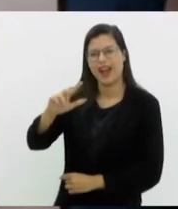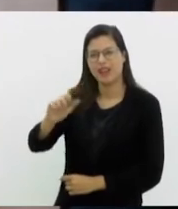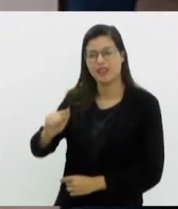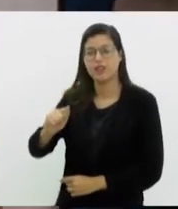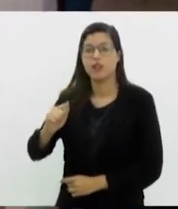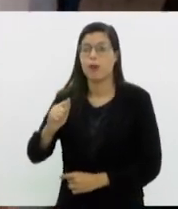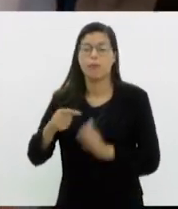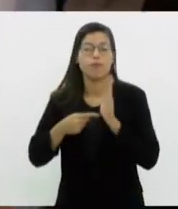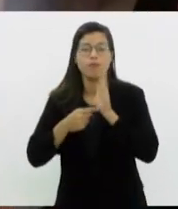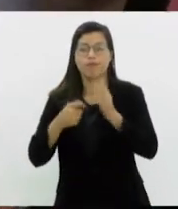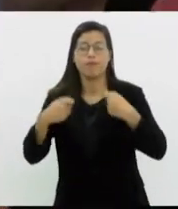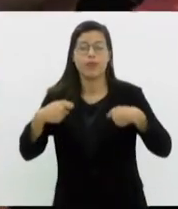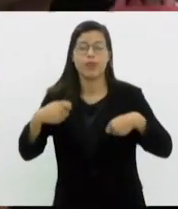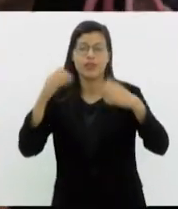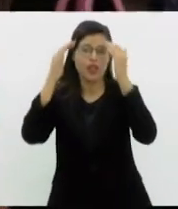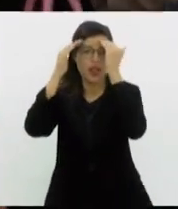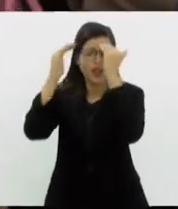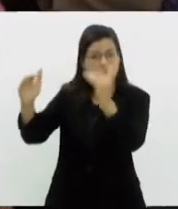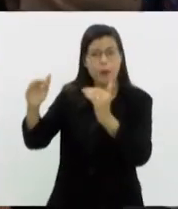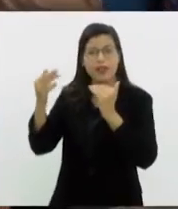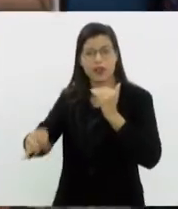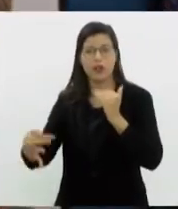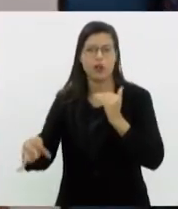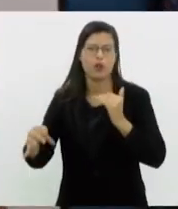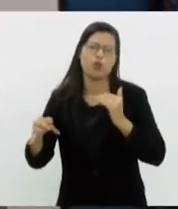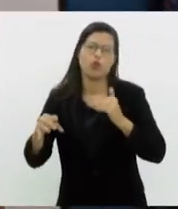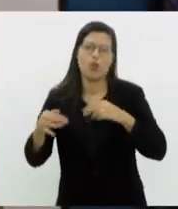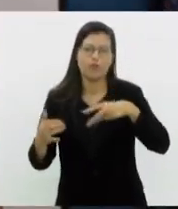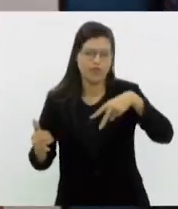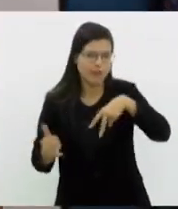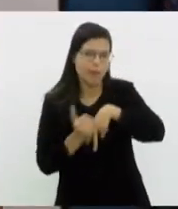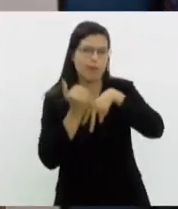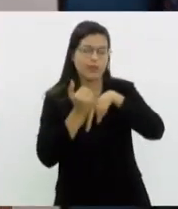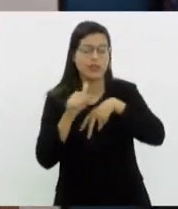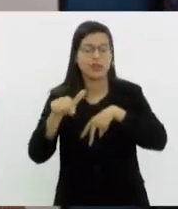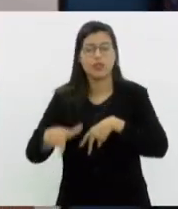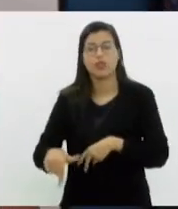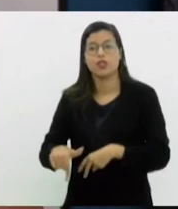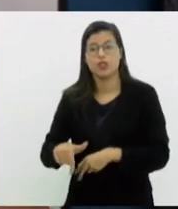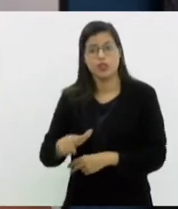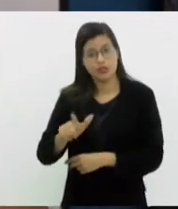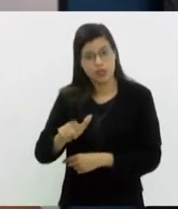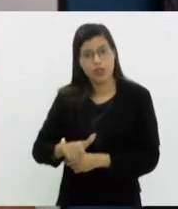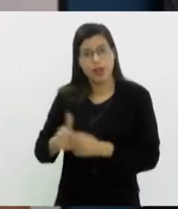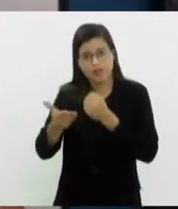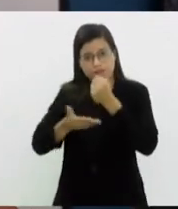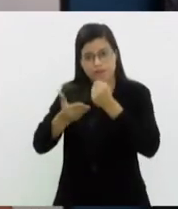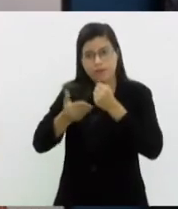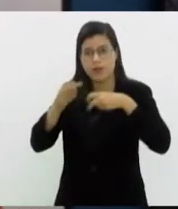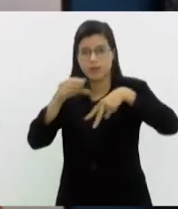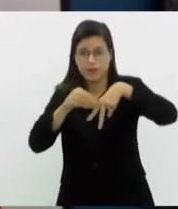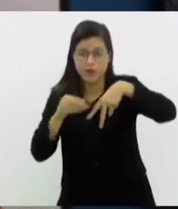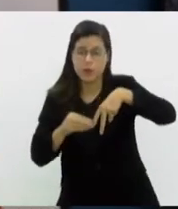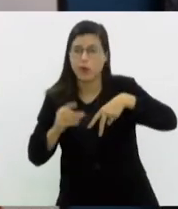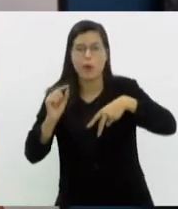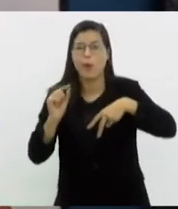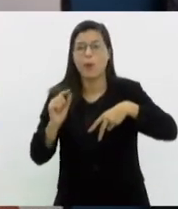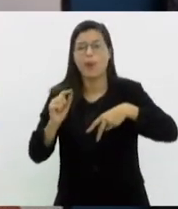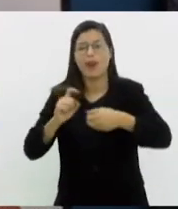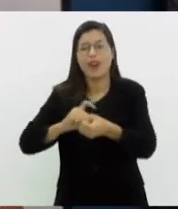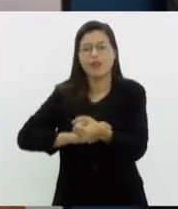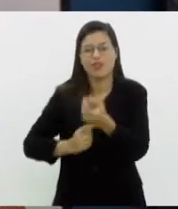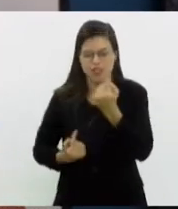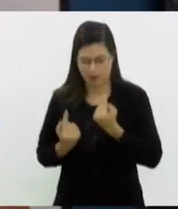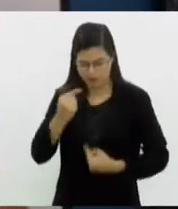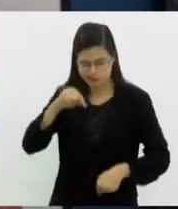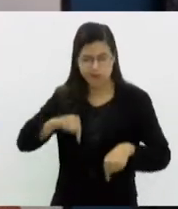reforça que é preciso respeitar a dor destes pacientes. A base da doença é uma sensibilização do sistema nervoso central. Então, existem